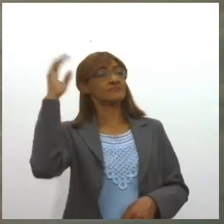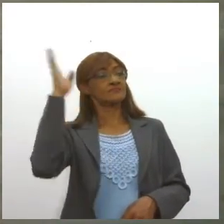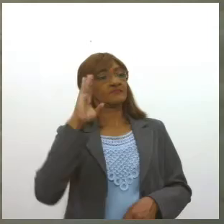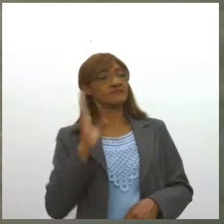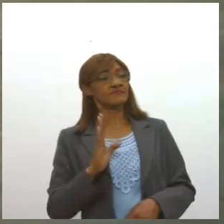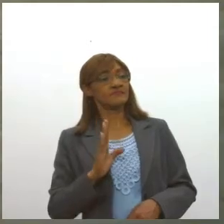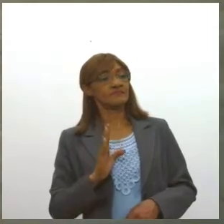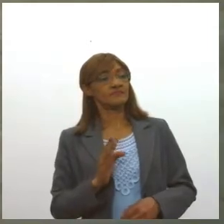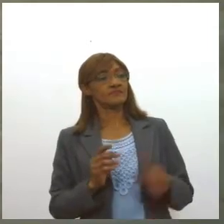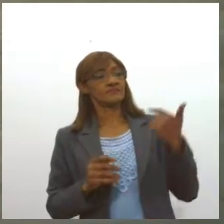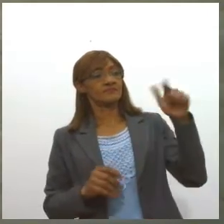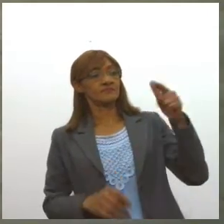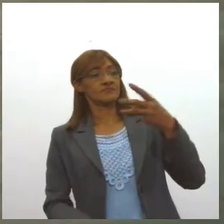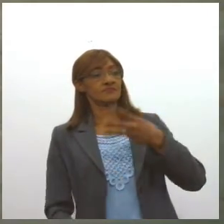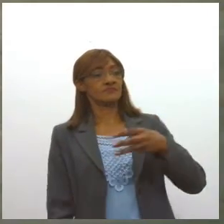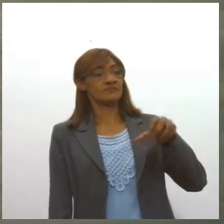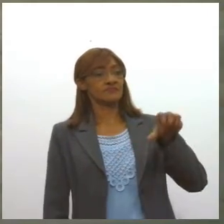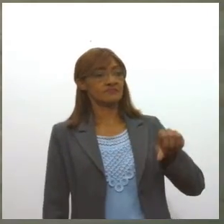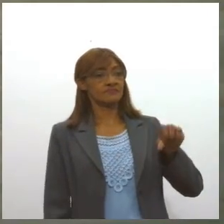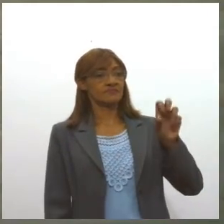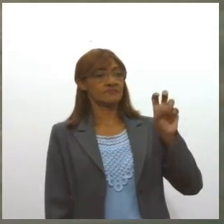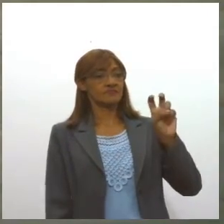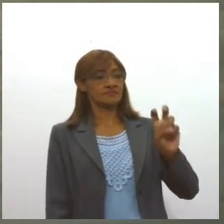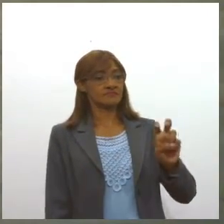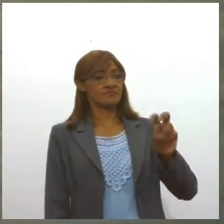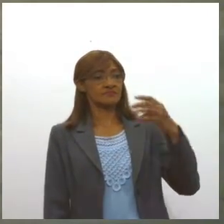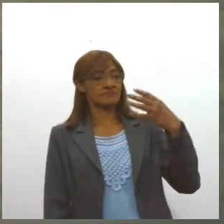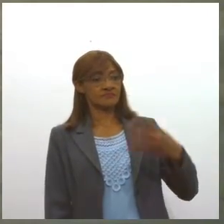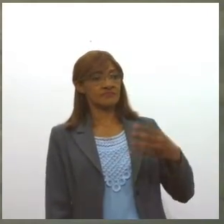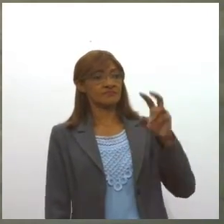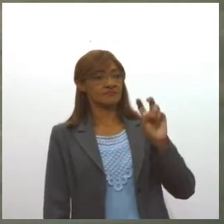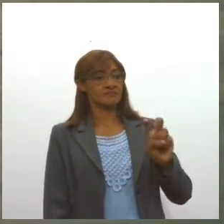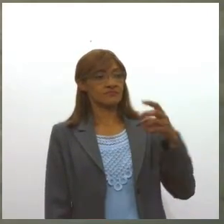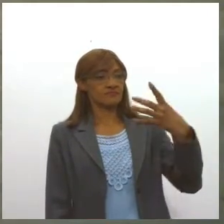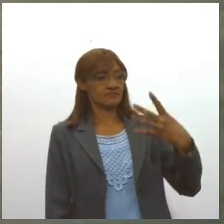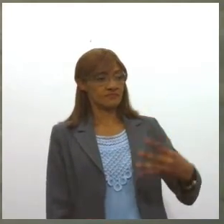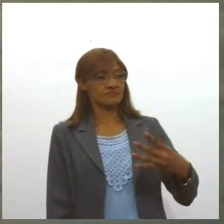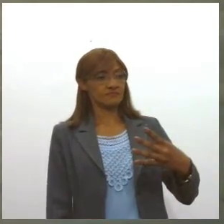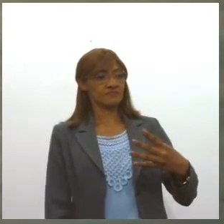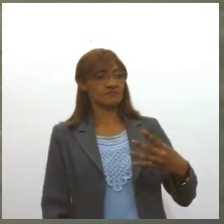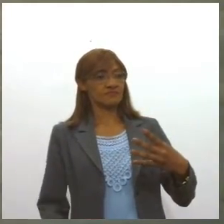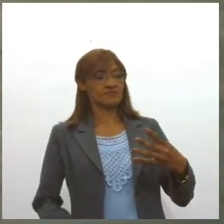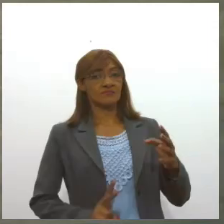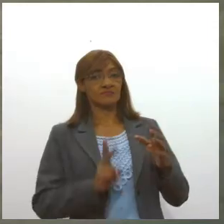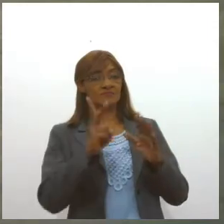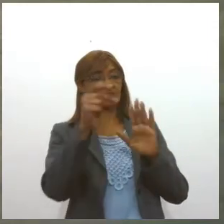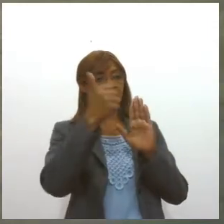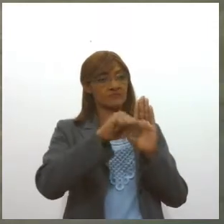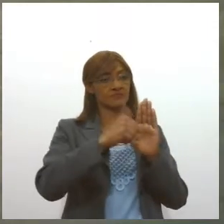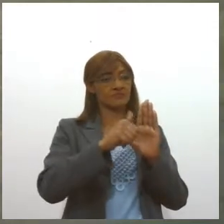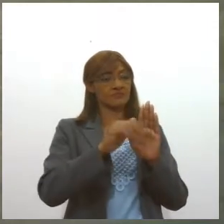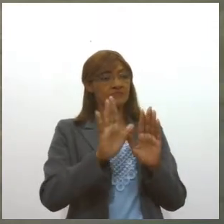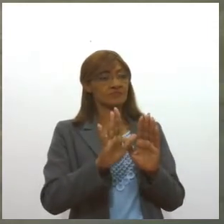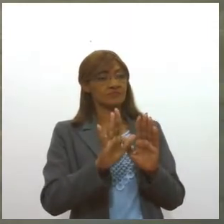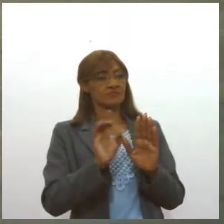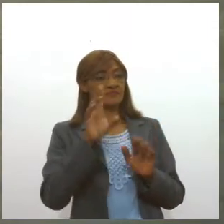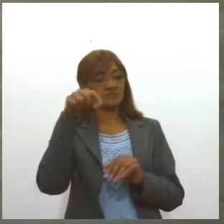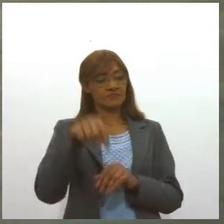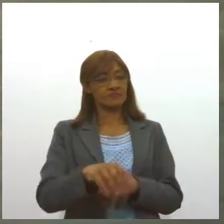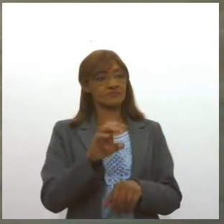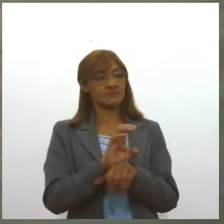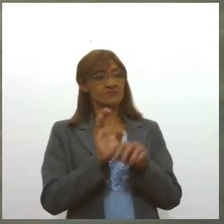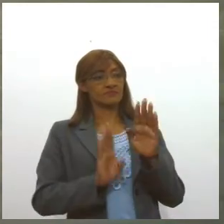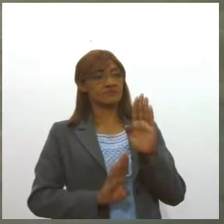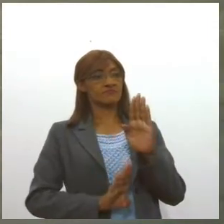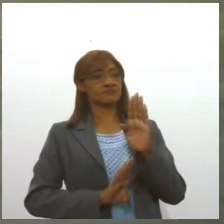395.454 em acompanhamento. Apenas um estado está subindo o número